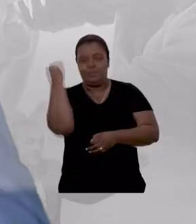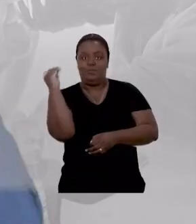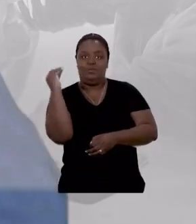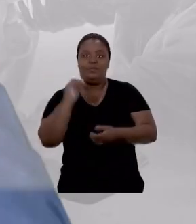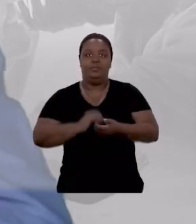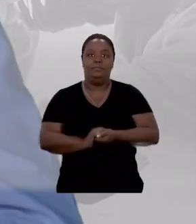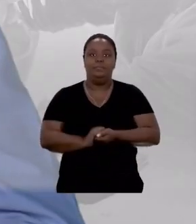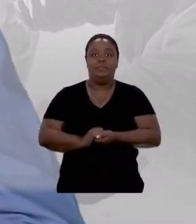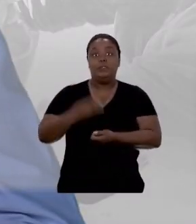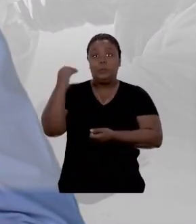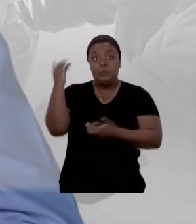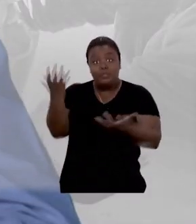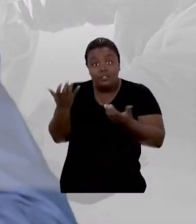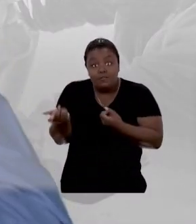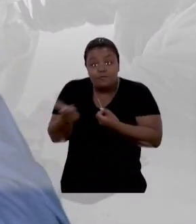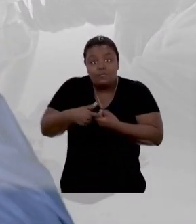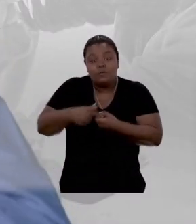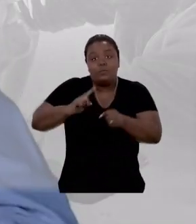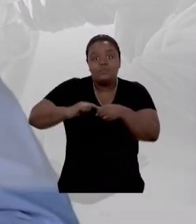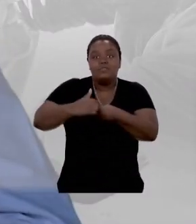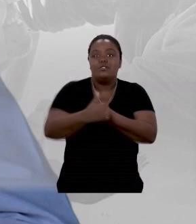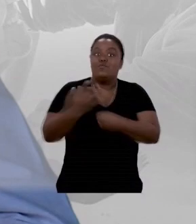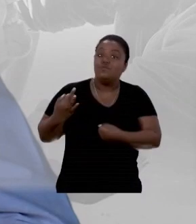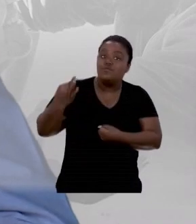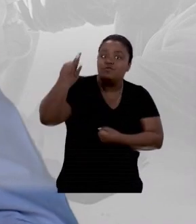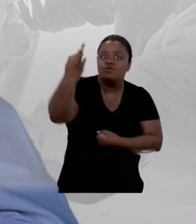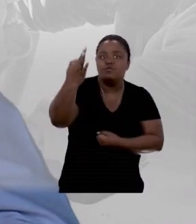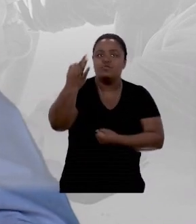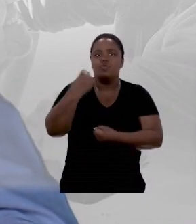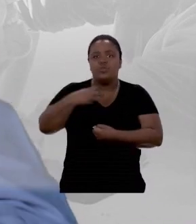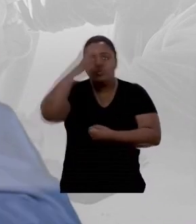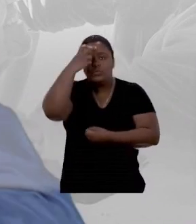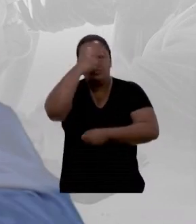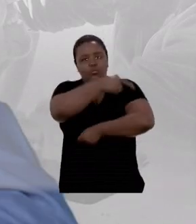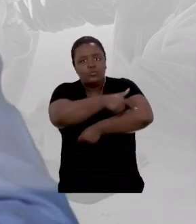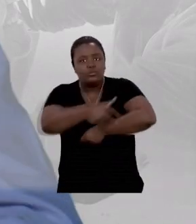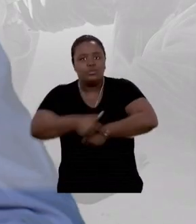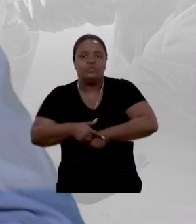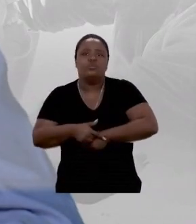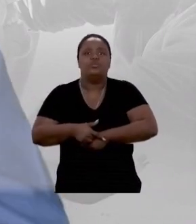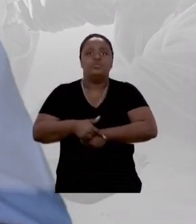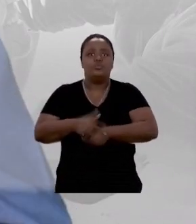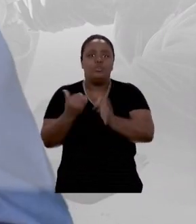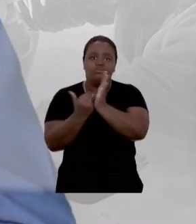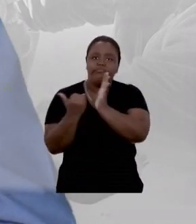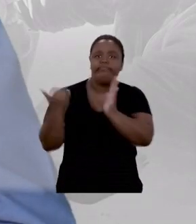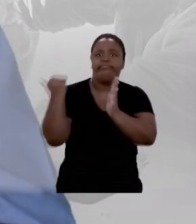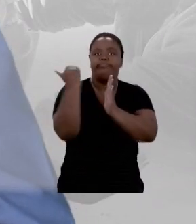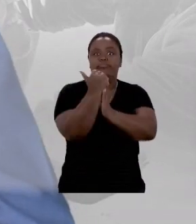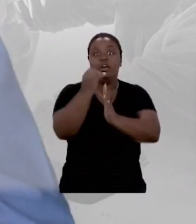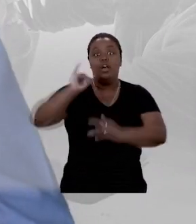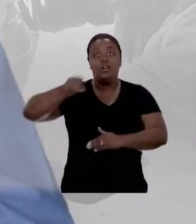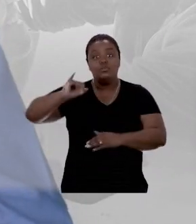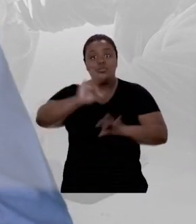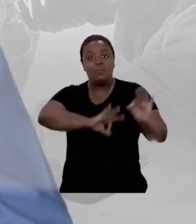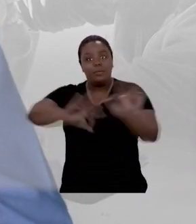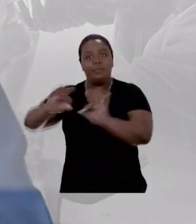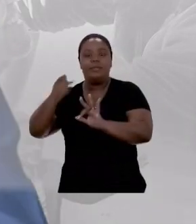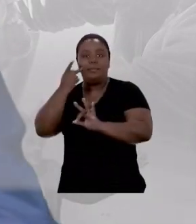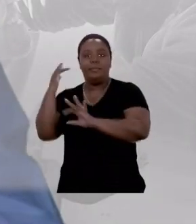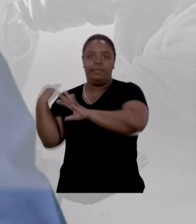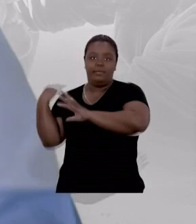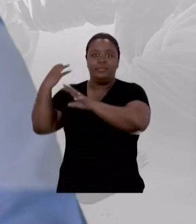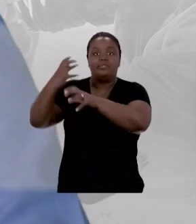de Porto Alegre. Porto Alegre quer voltar a ser uma cidade do futuro, com cultura e educação efervescentes. A Juliana se preparou para esse